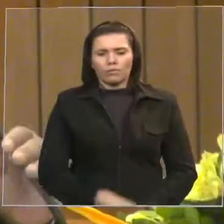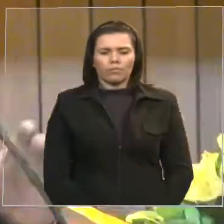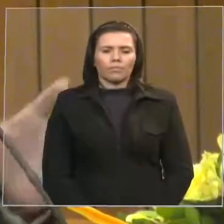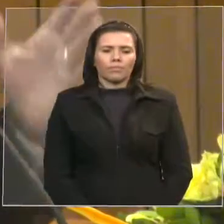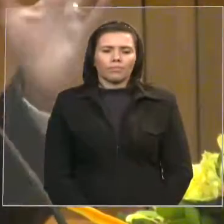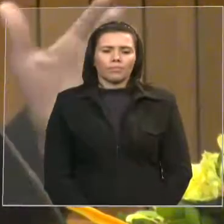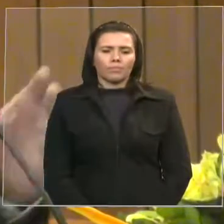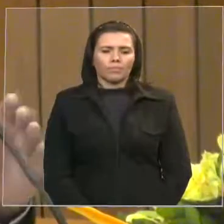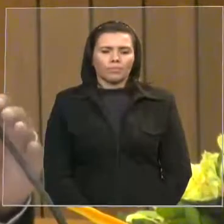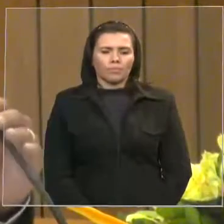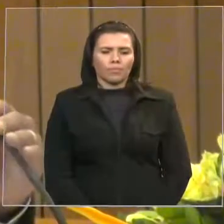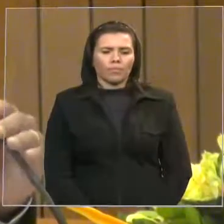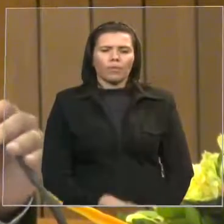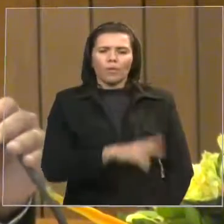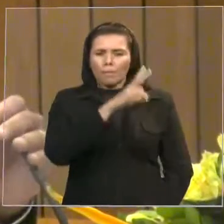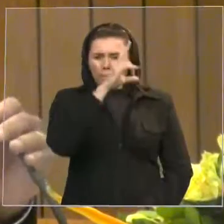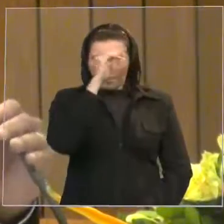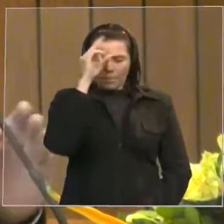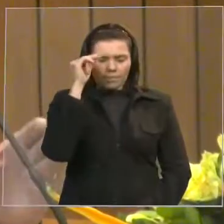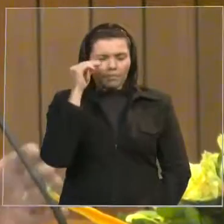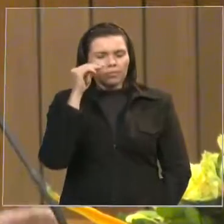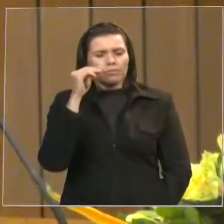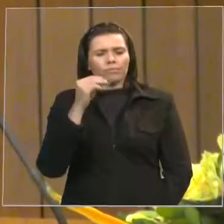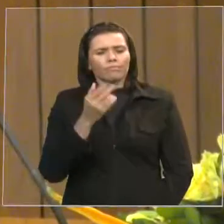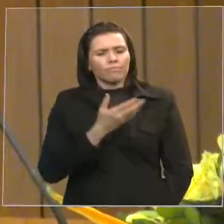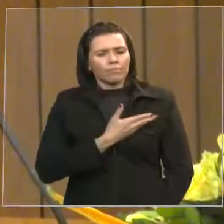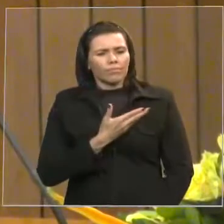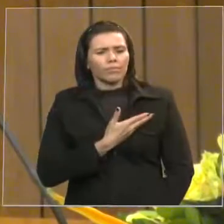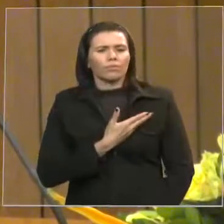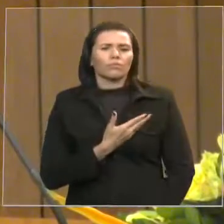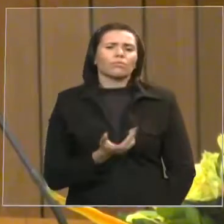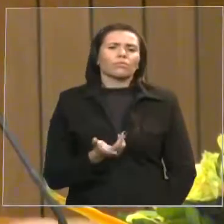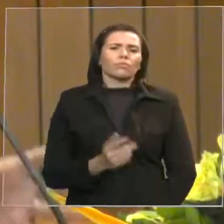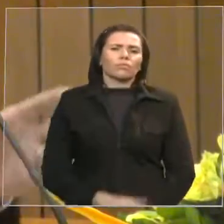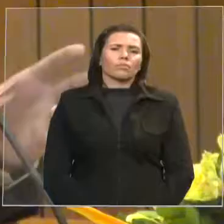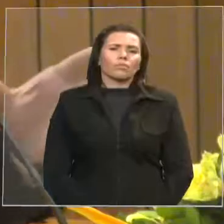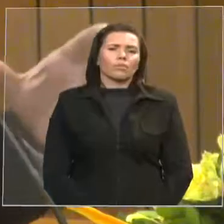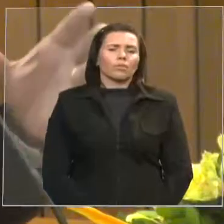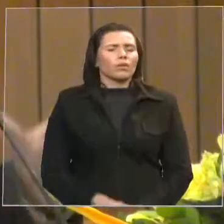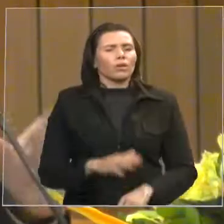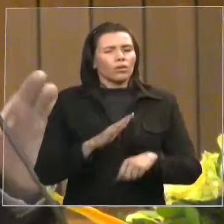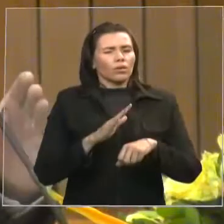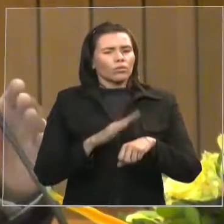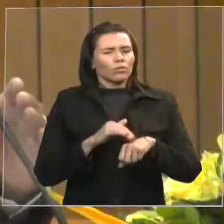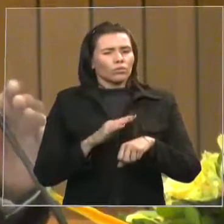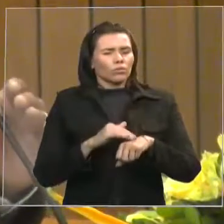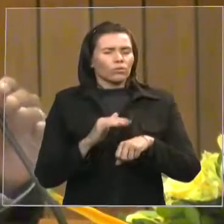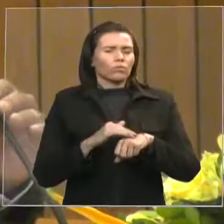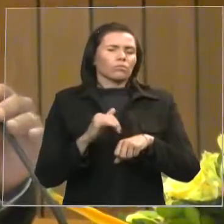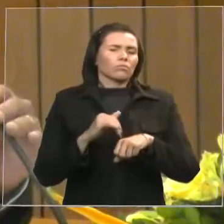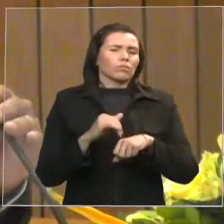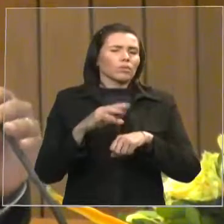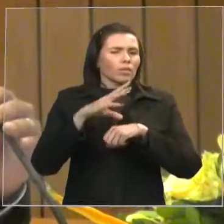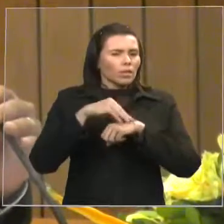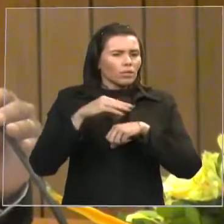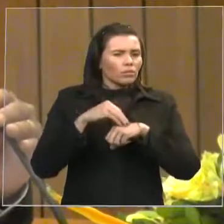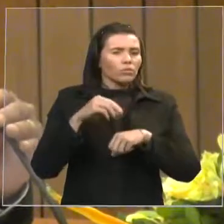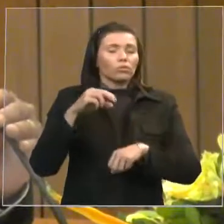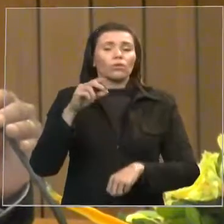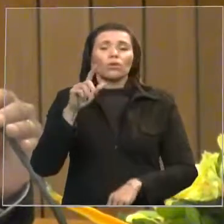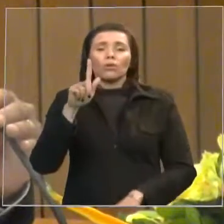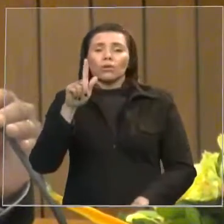nosso querido Gago não estivesse apto ao exercício da função